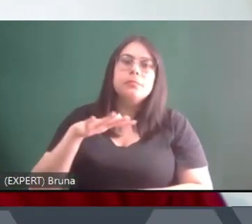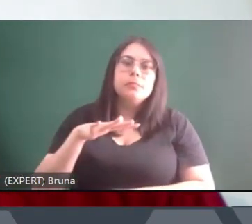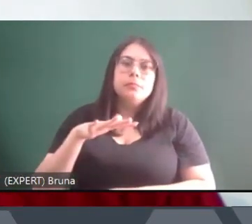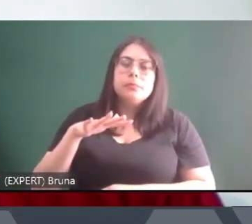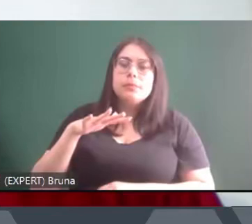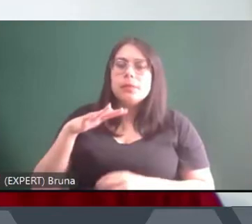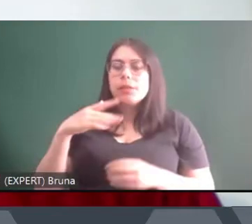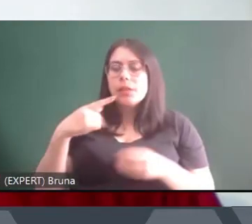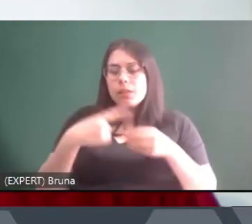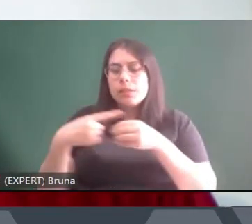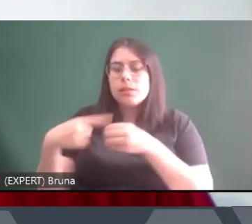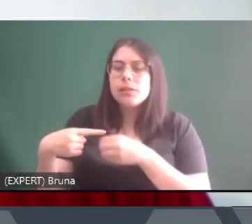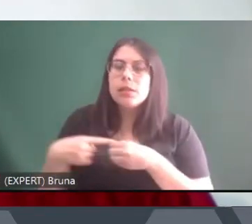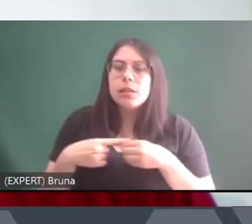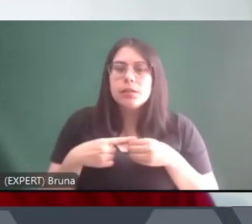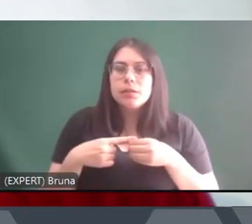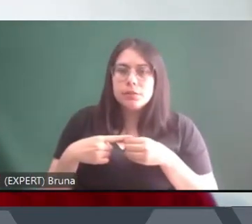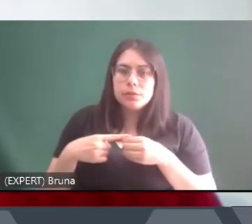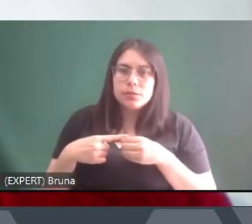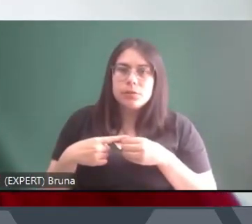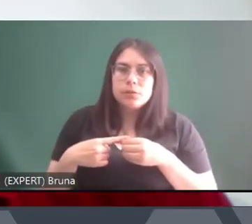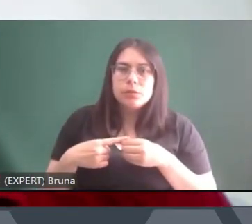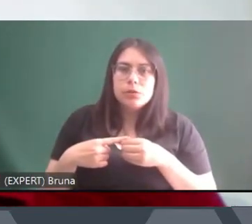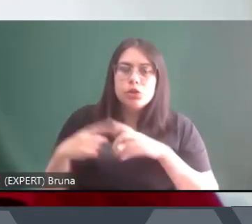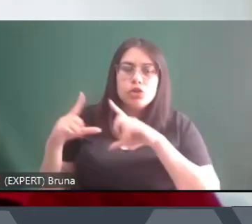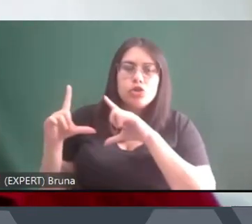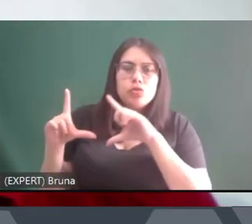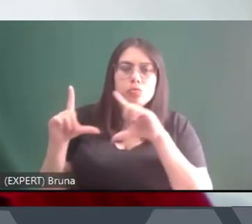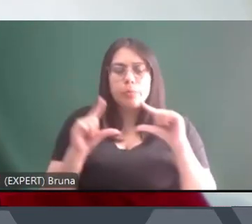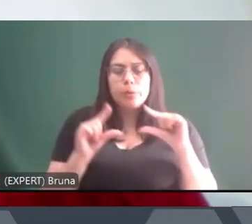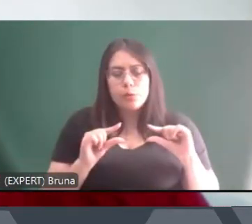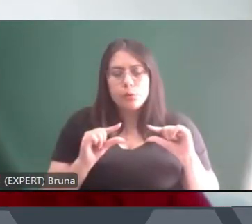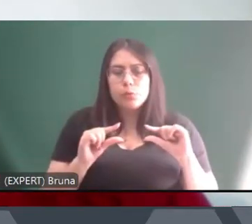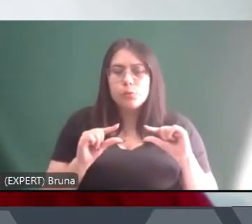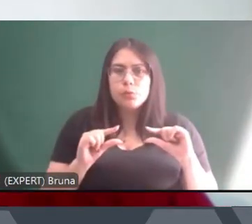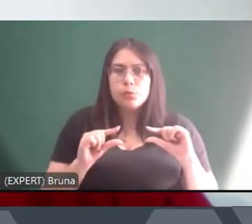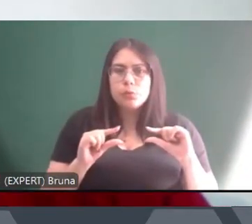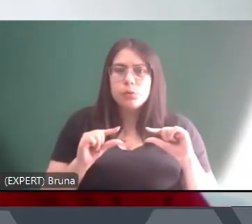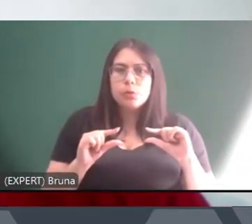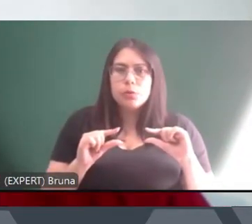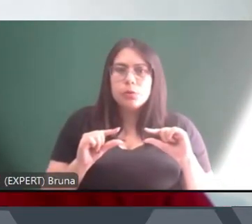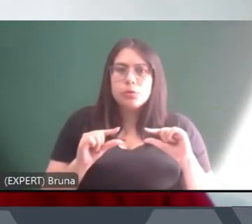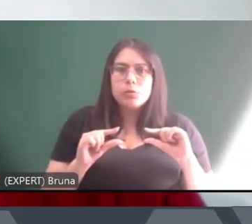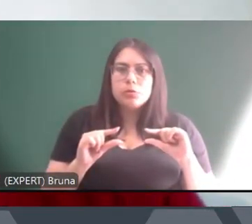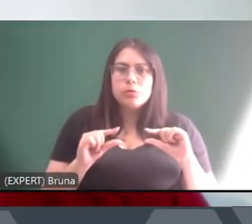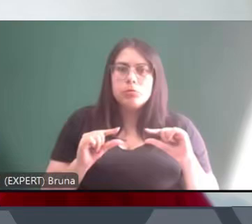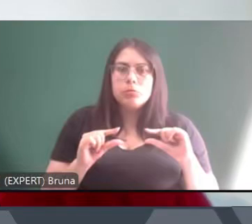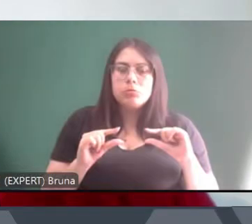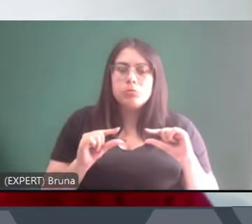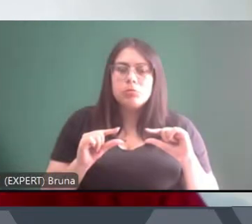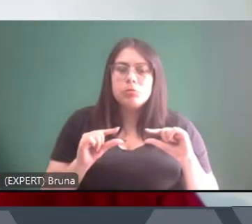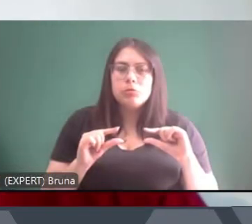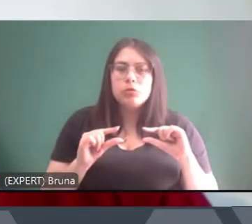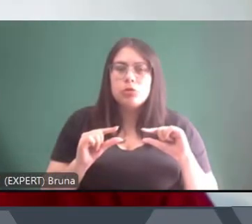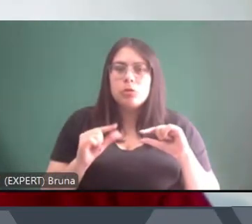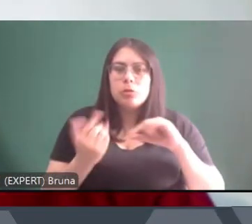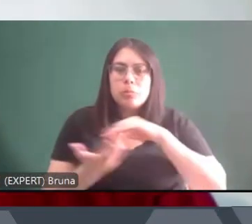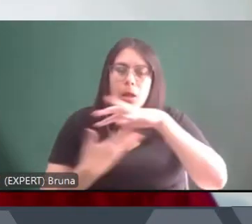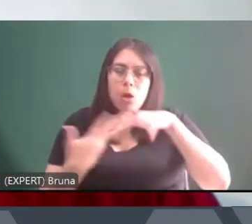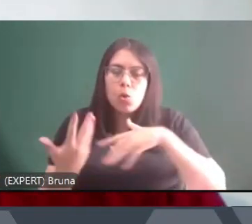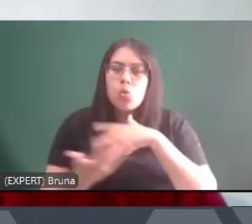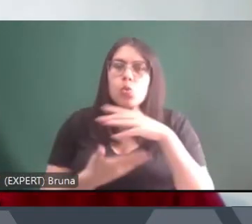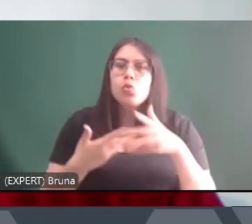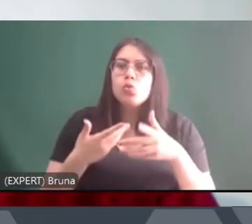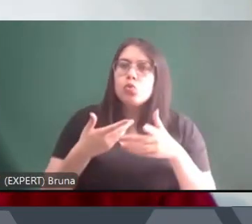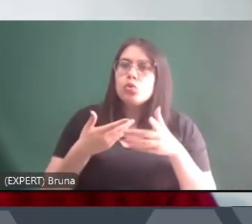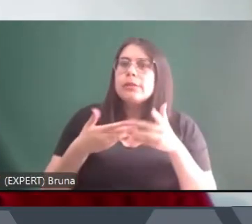de menos desordem, de mais segurança, de